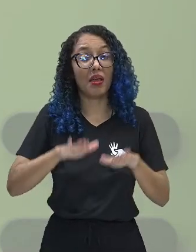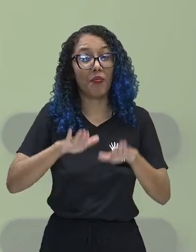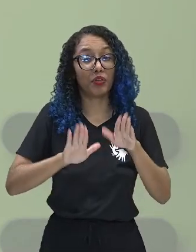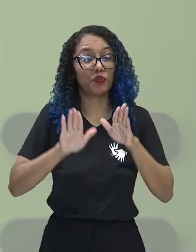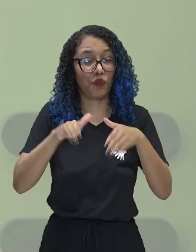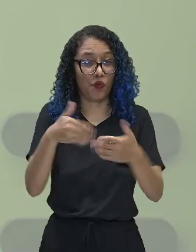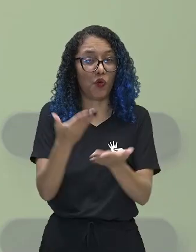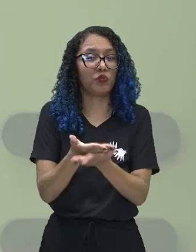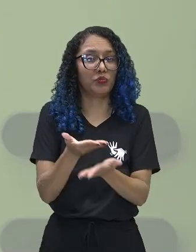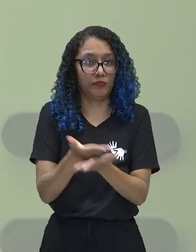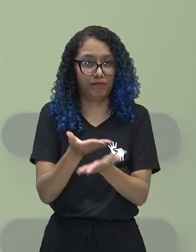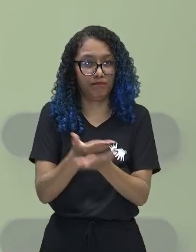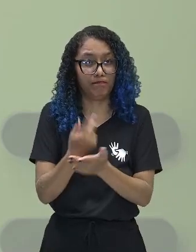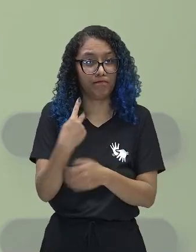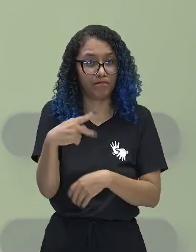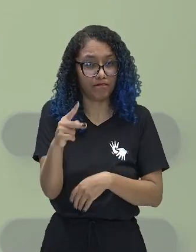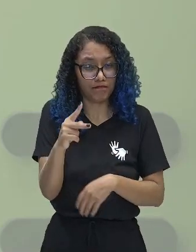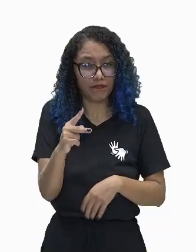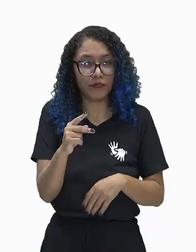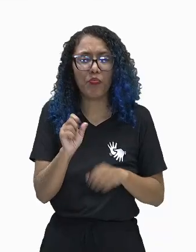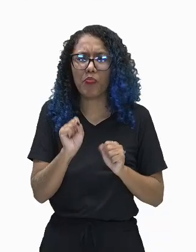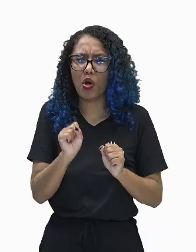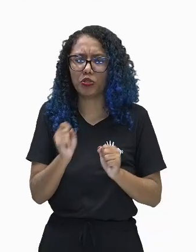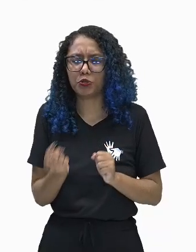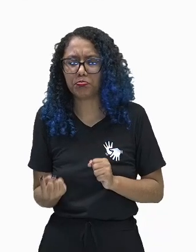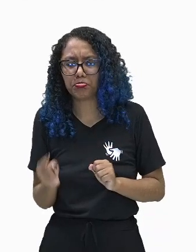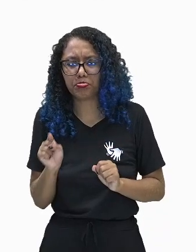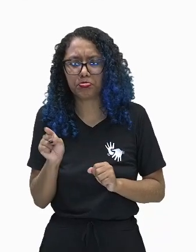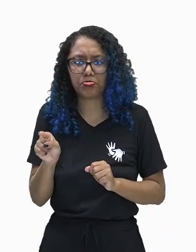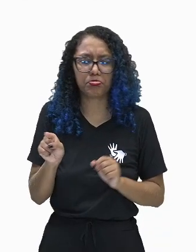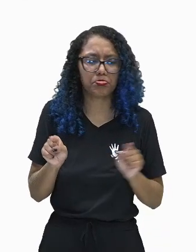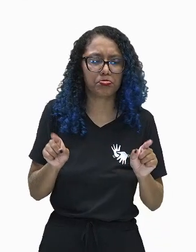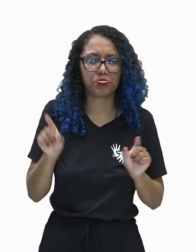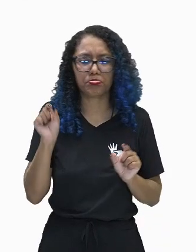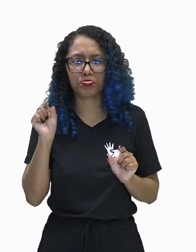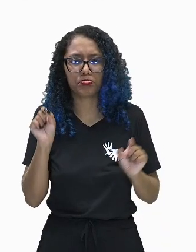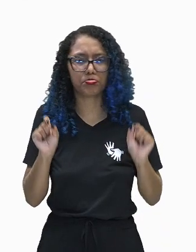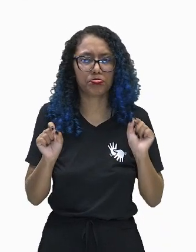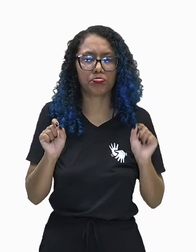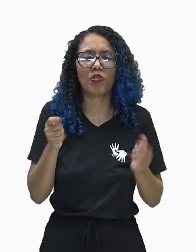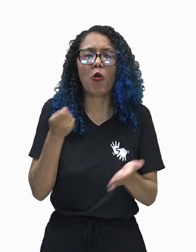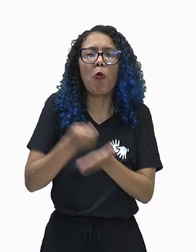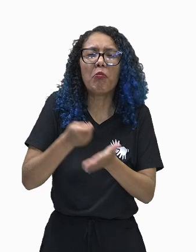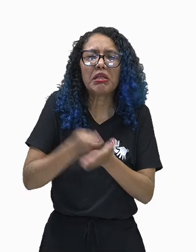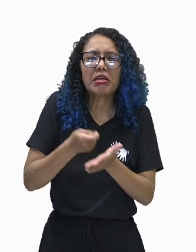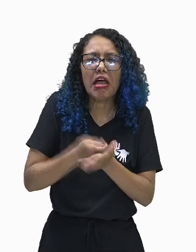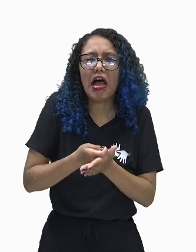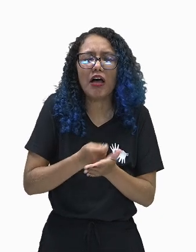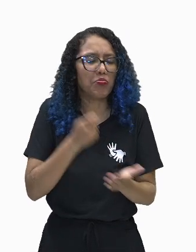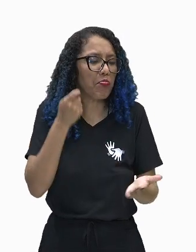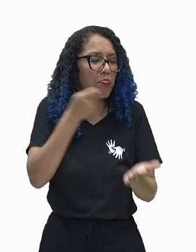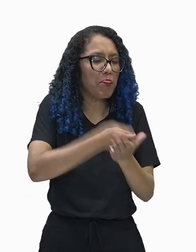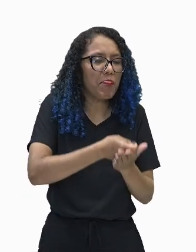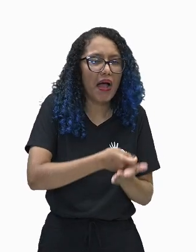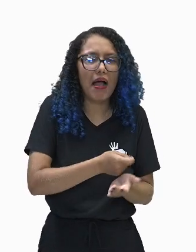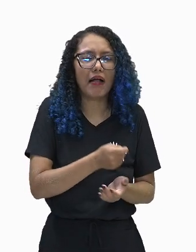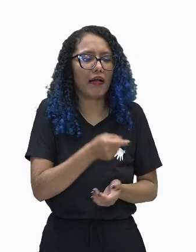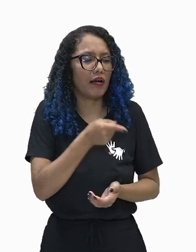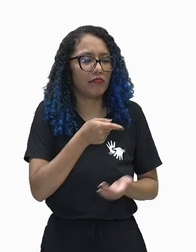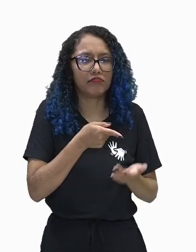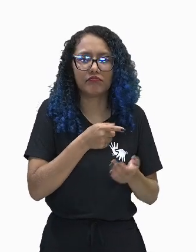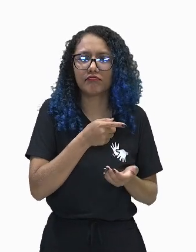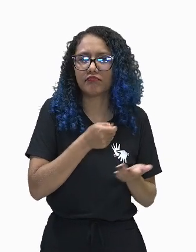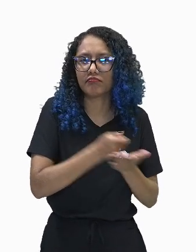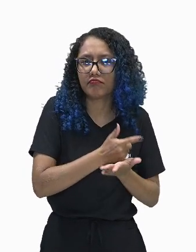objetivo, você escolhe uma ferramenta ou outra. Não obrigatório você adquirir o mais caro se você